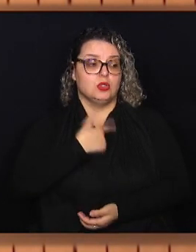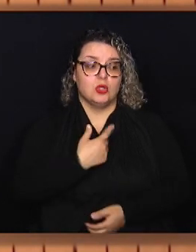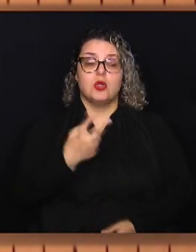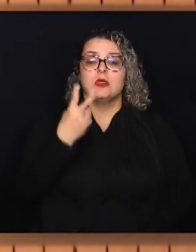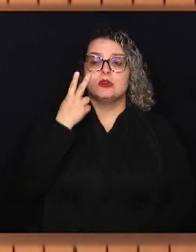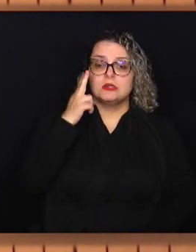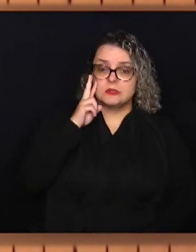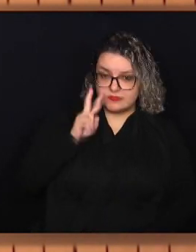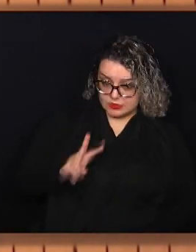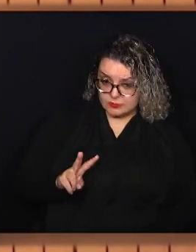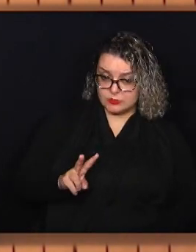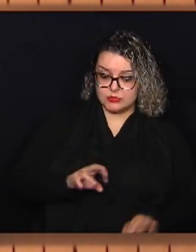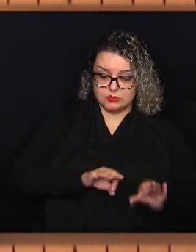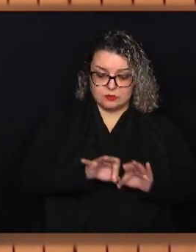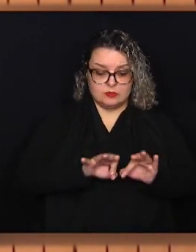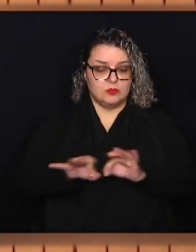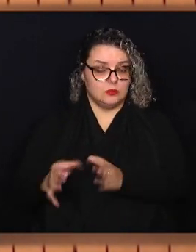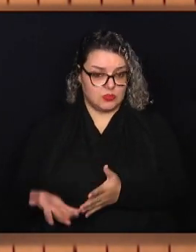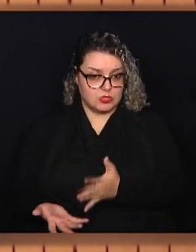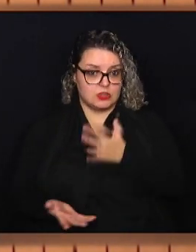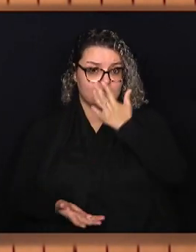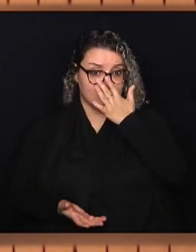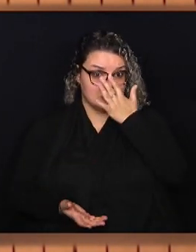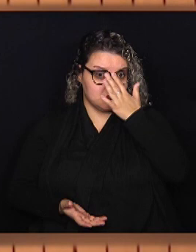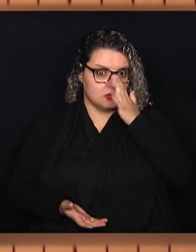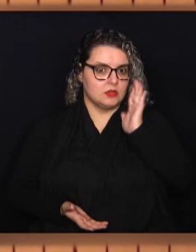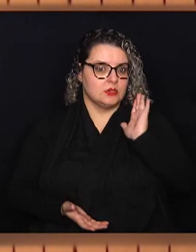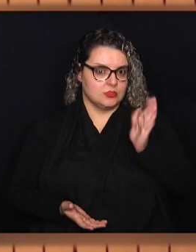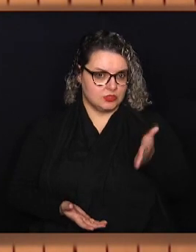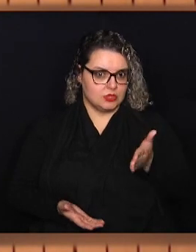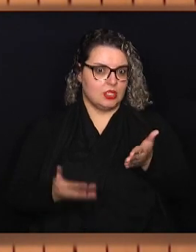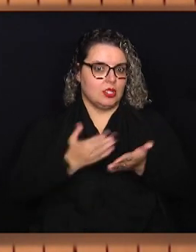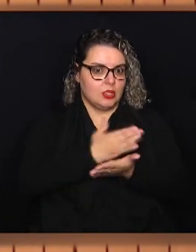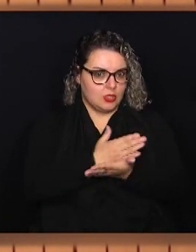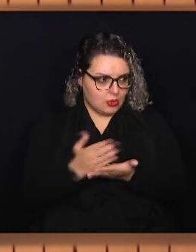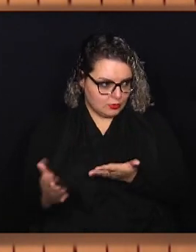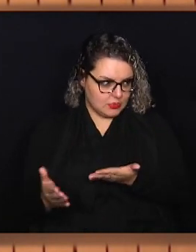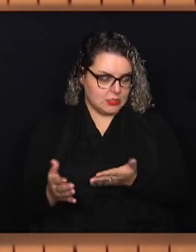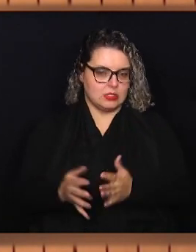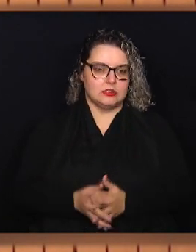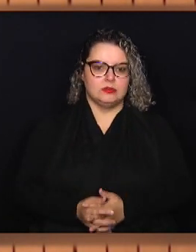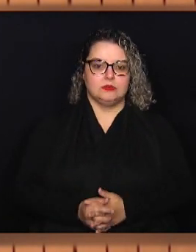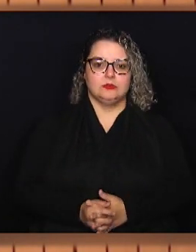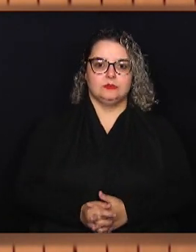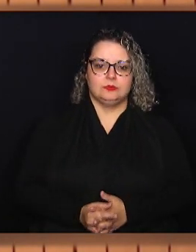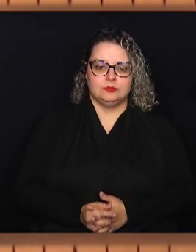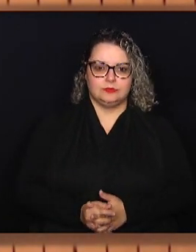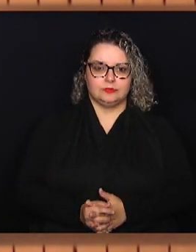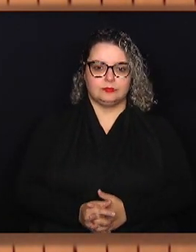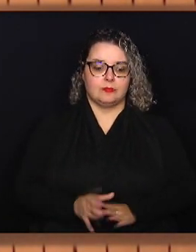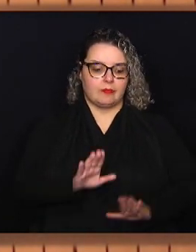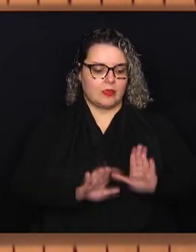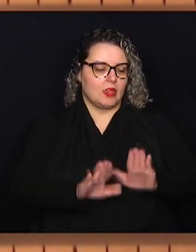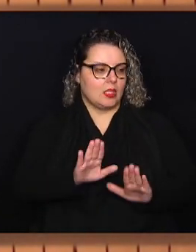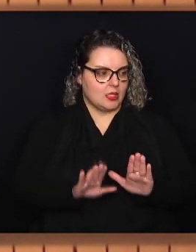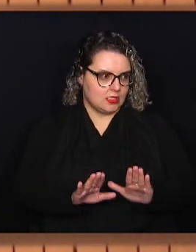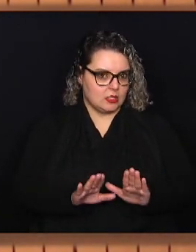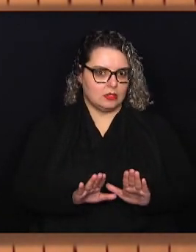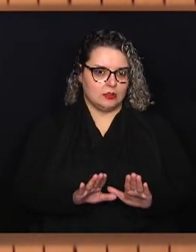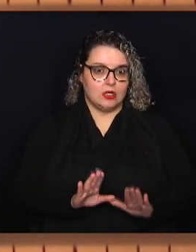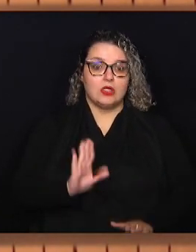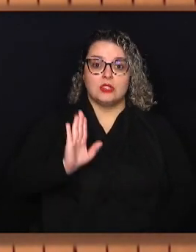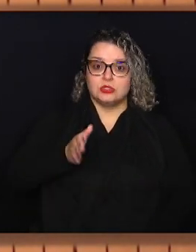projeto dele e já começamos a licitação, já tivemos uma